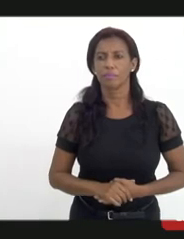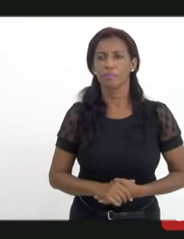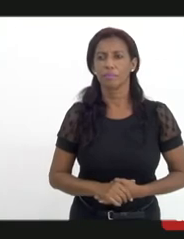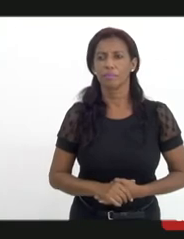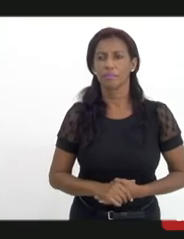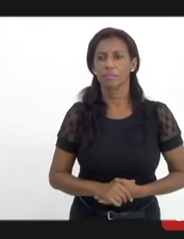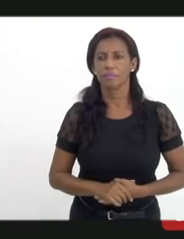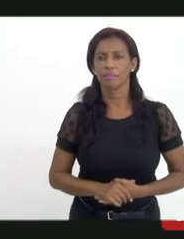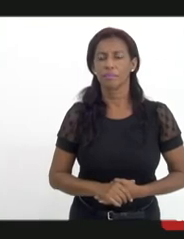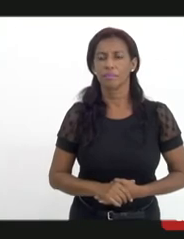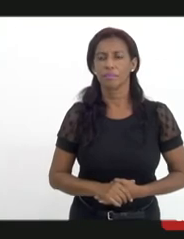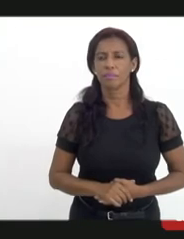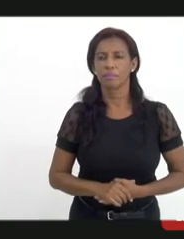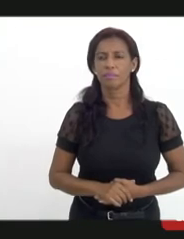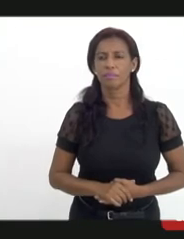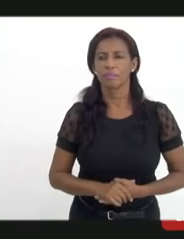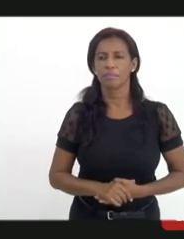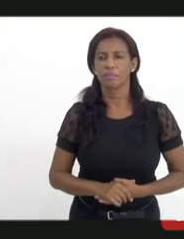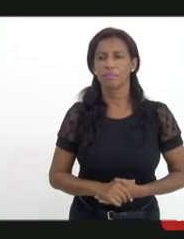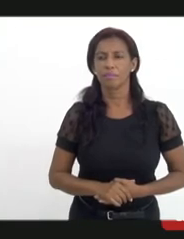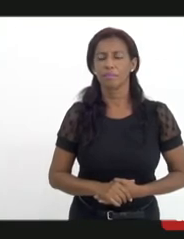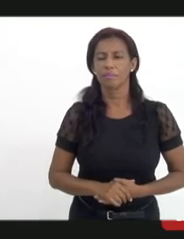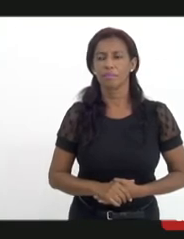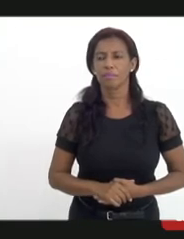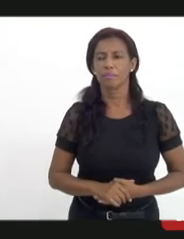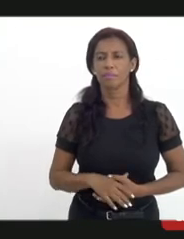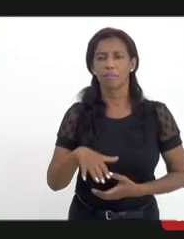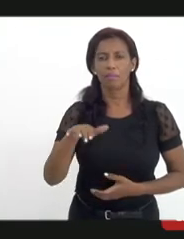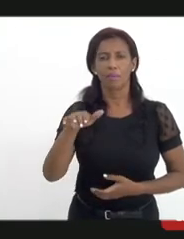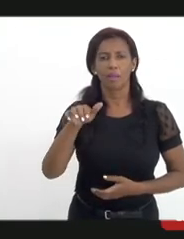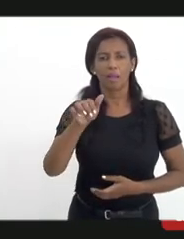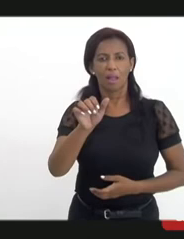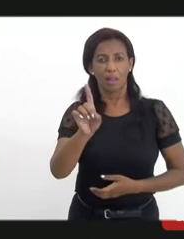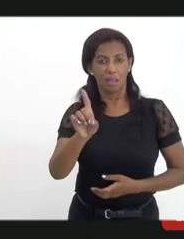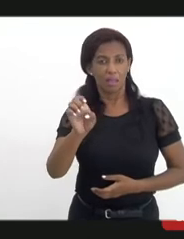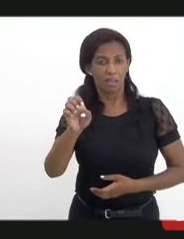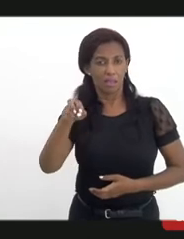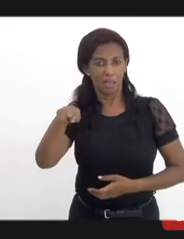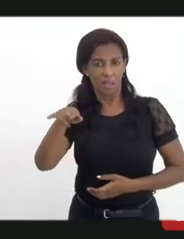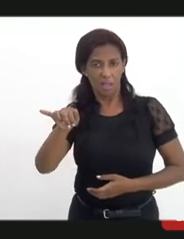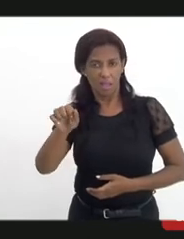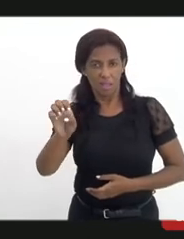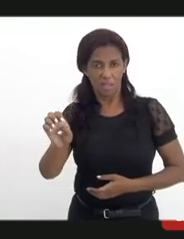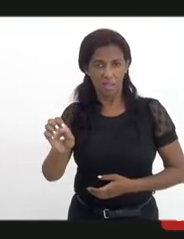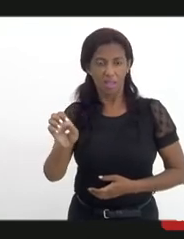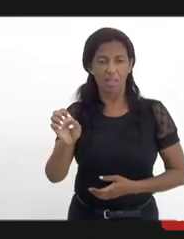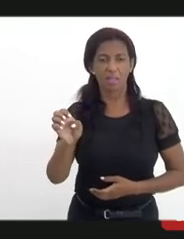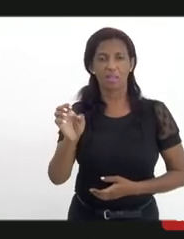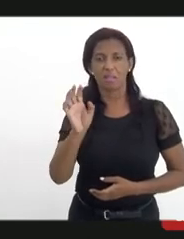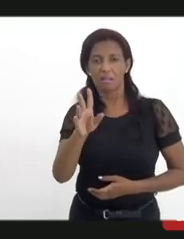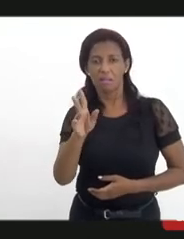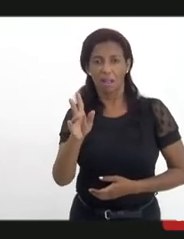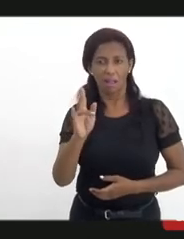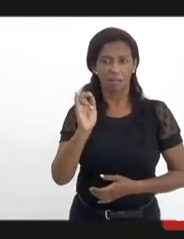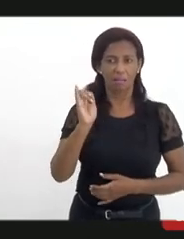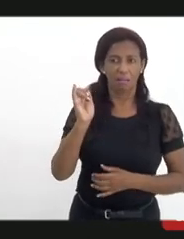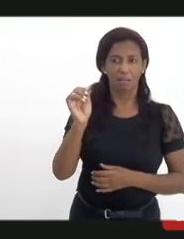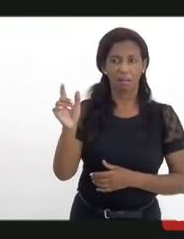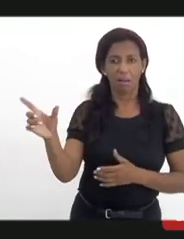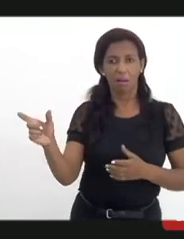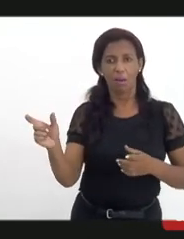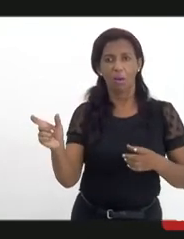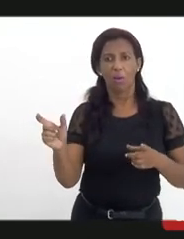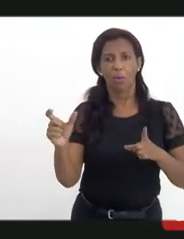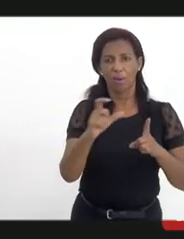eu gostaria de fazer o uso da palavra. a Denise que eu mencionei está aqui conectada conosco, gostaria de fazer o uso da palavra.